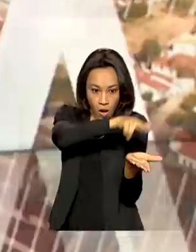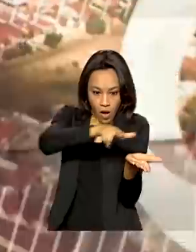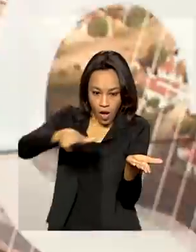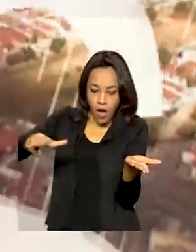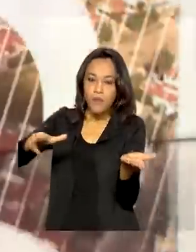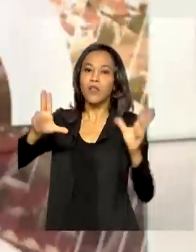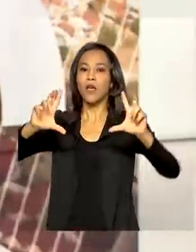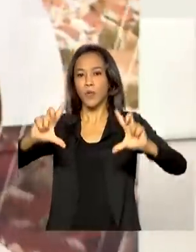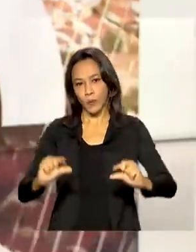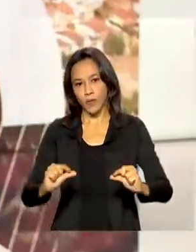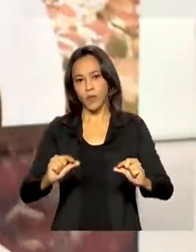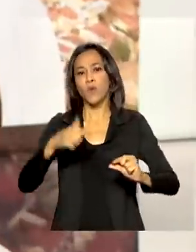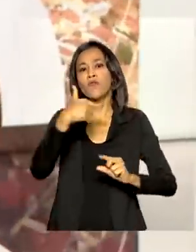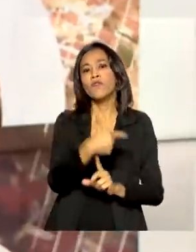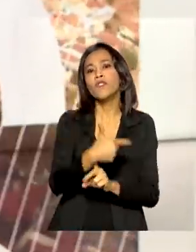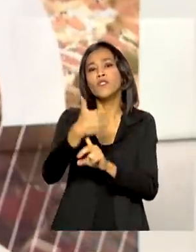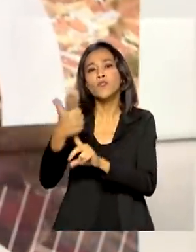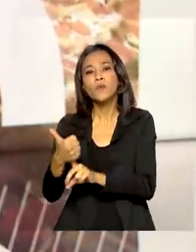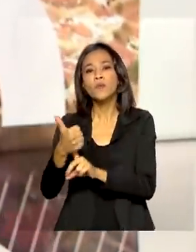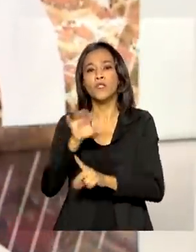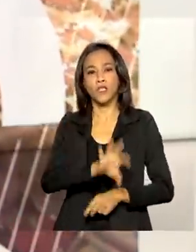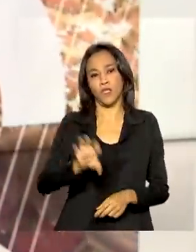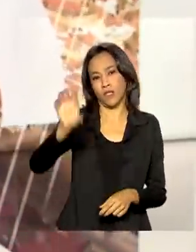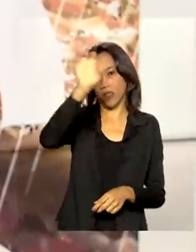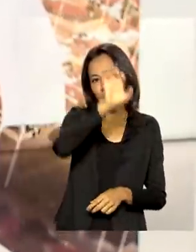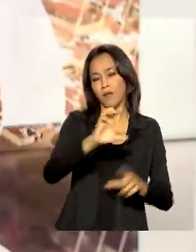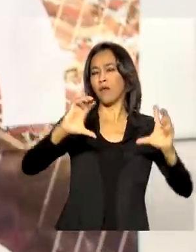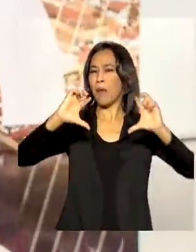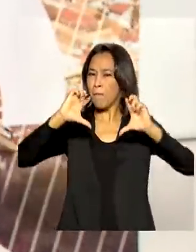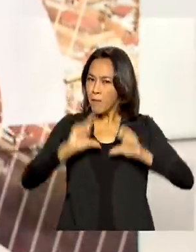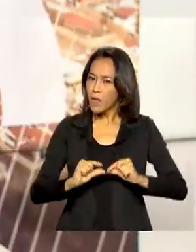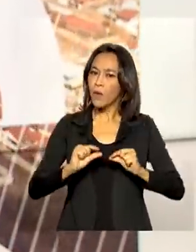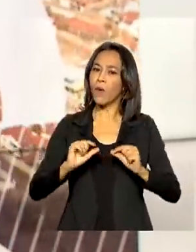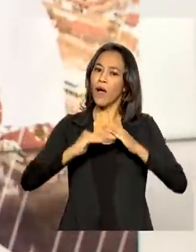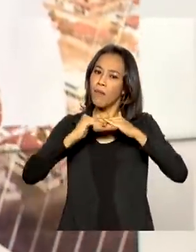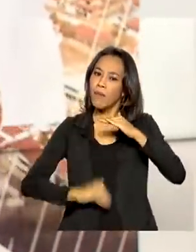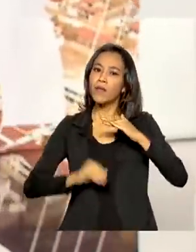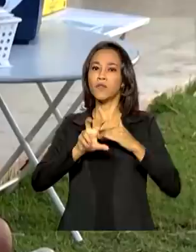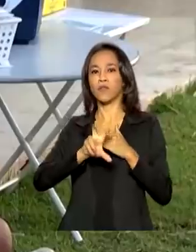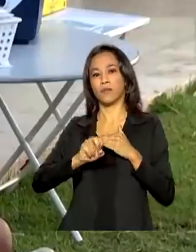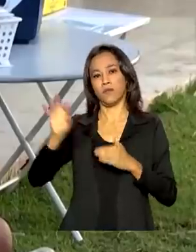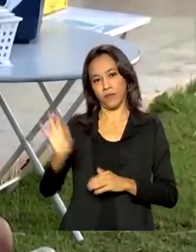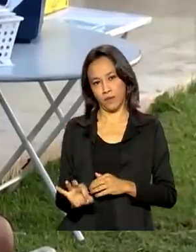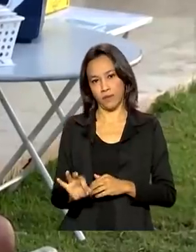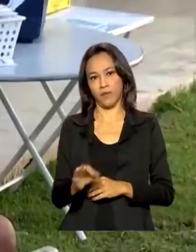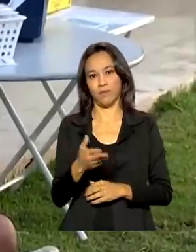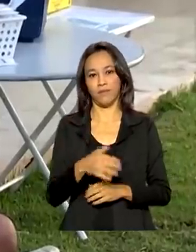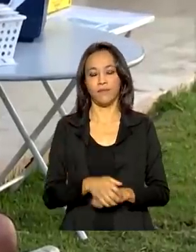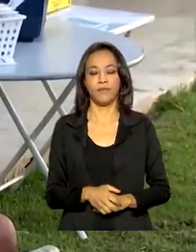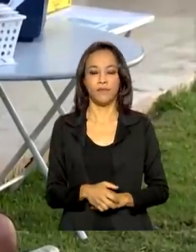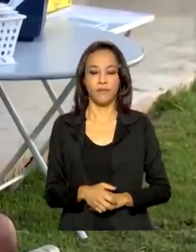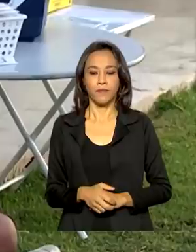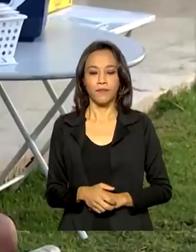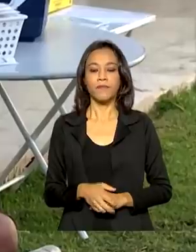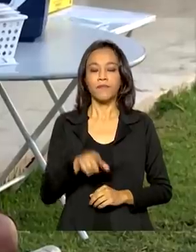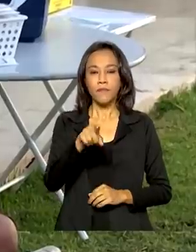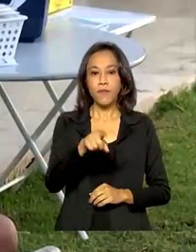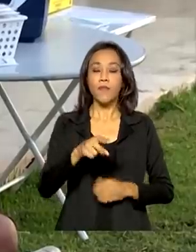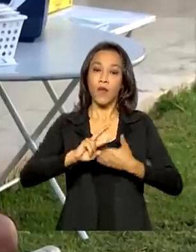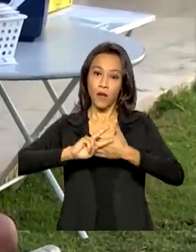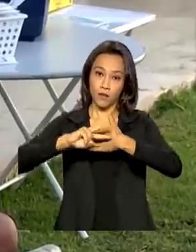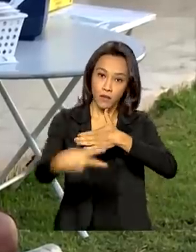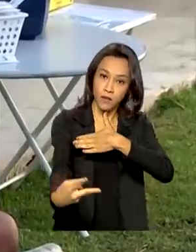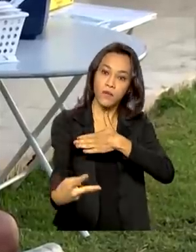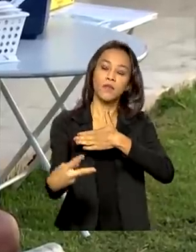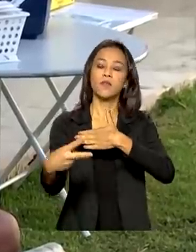governo federal, em 21 estados, a taxa de ocupação é menor que 50%. Os impactos